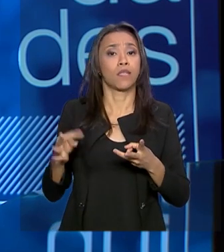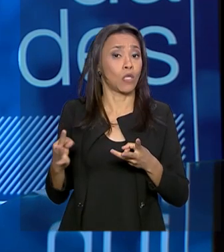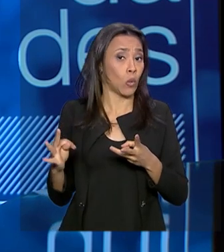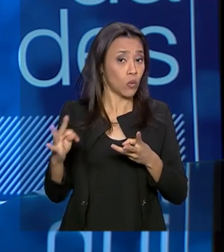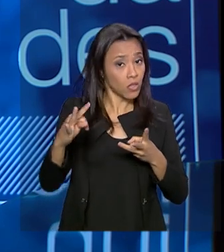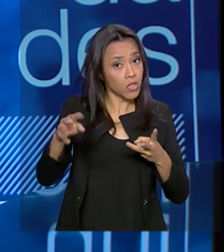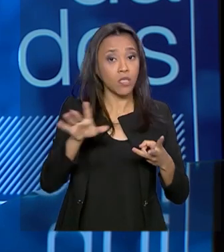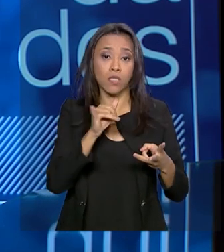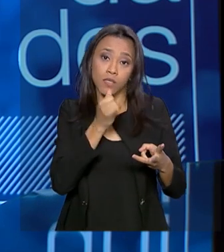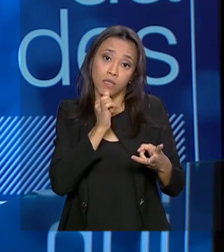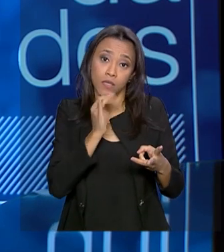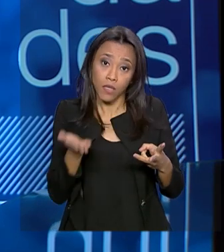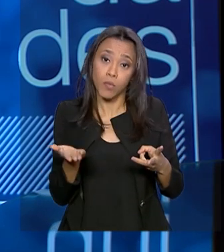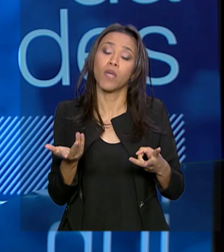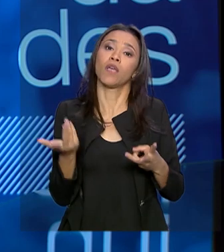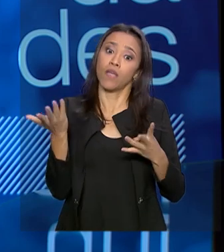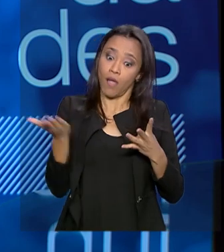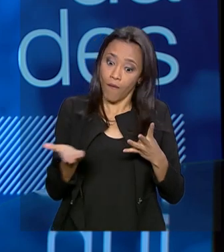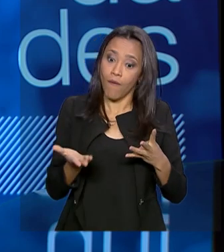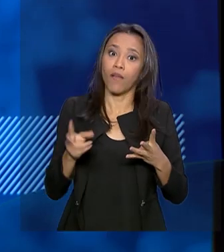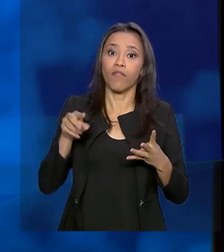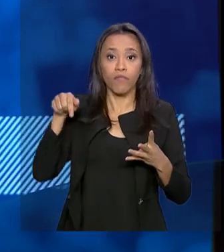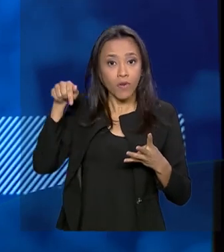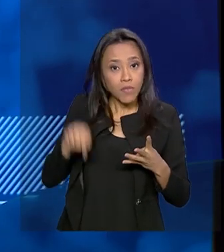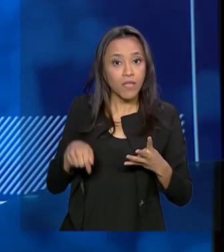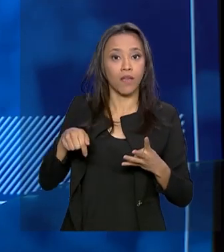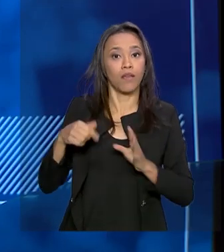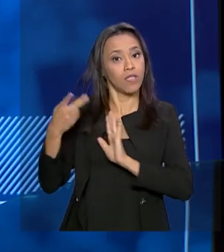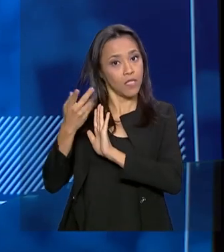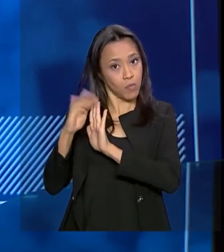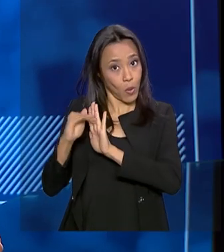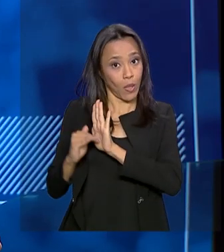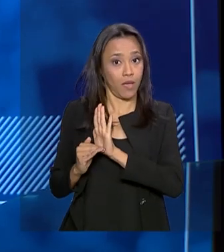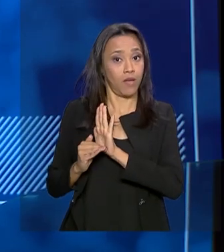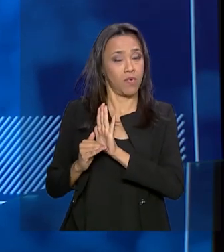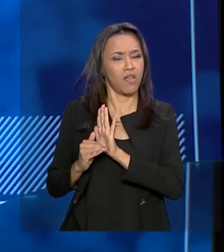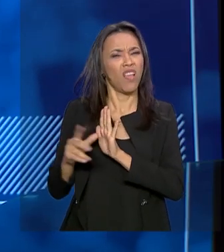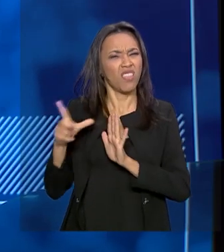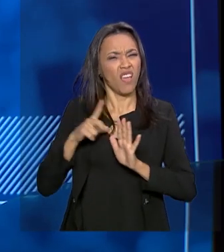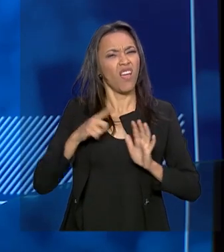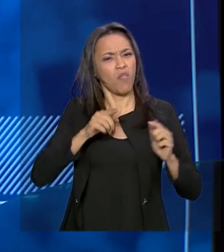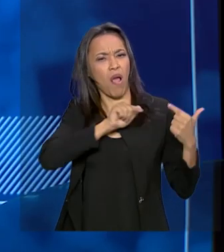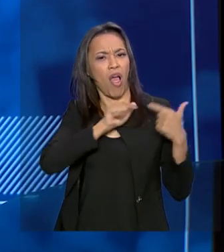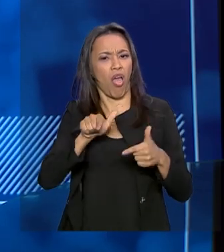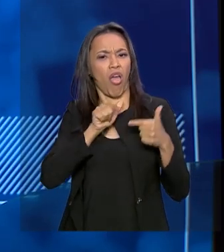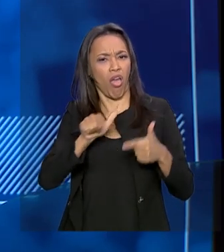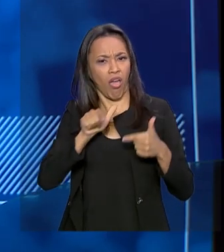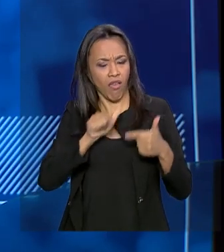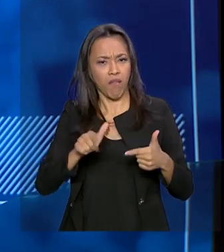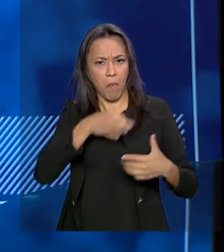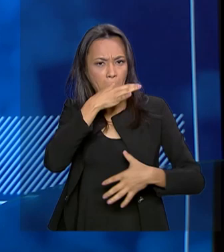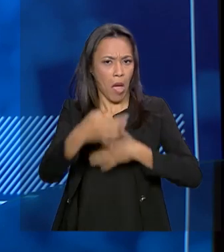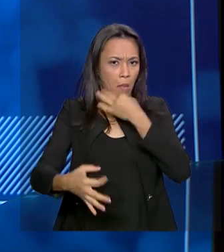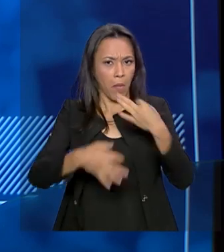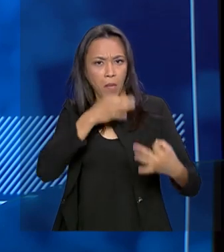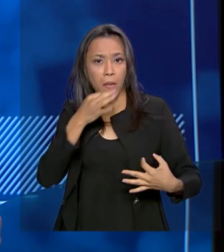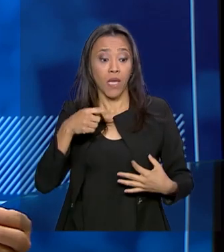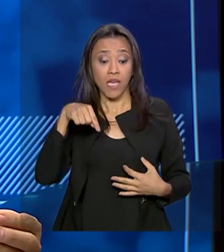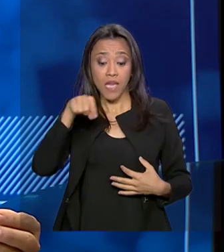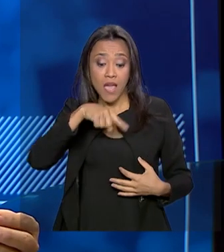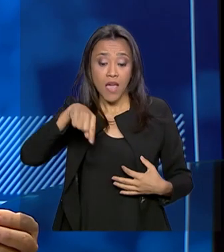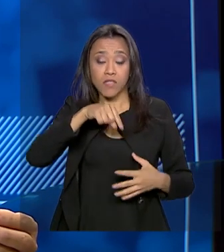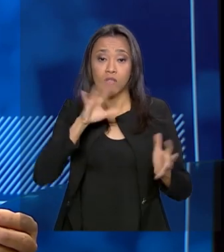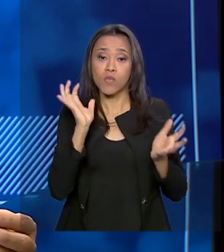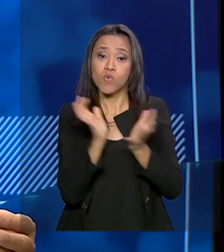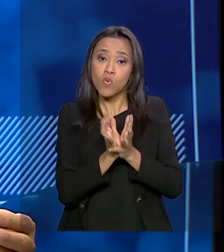Inovações e Comunicações e vamos ter no Futurice. Existe uma crítica em relação a essas organizações sociais poderiam tirar